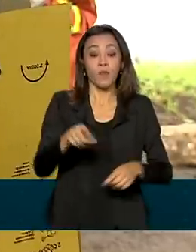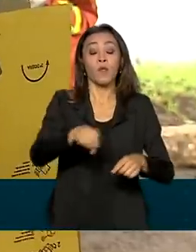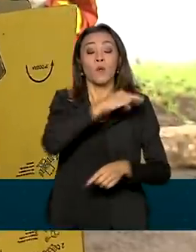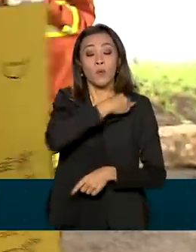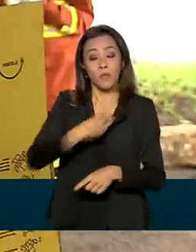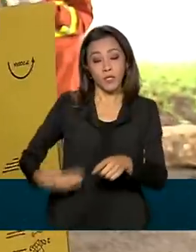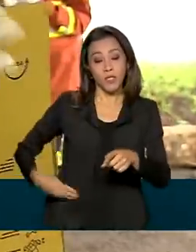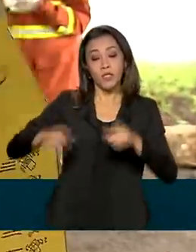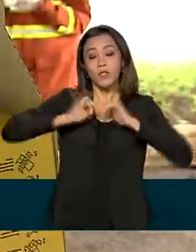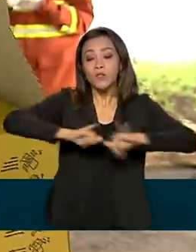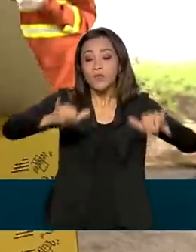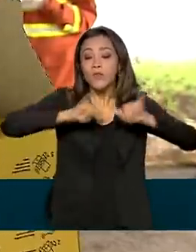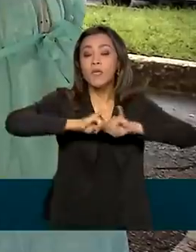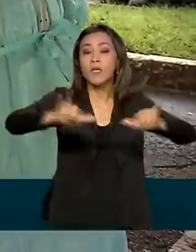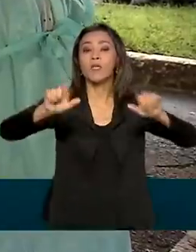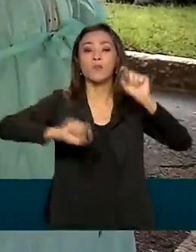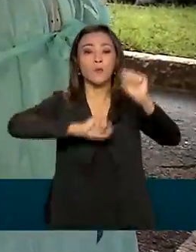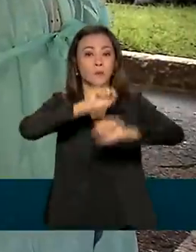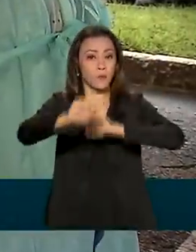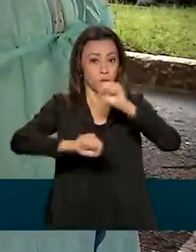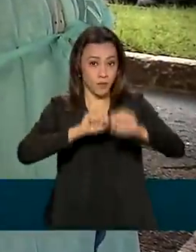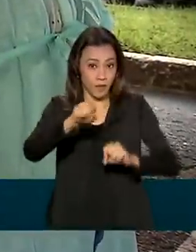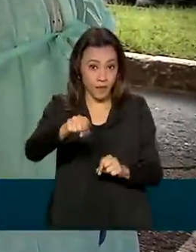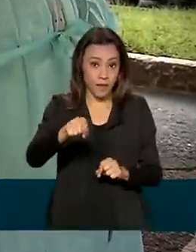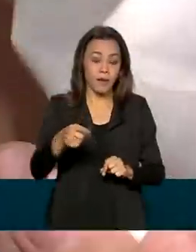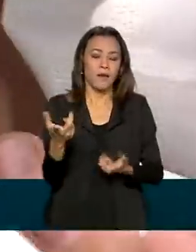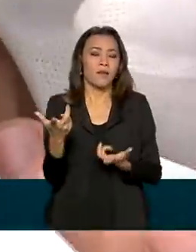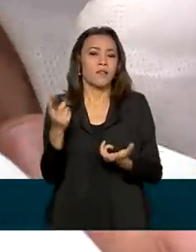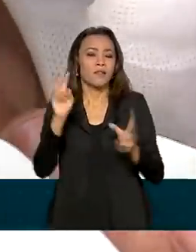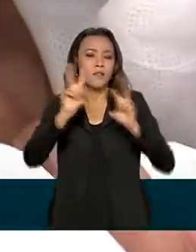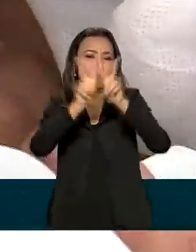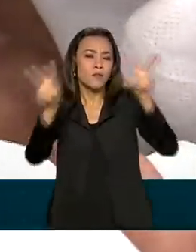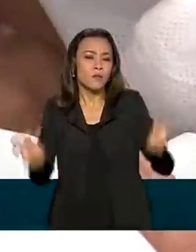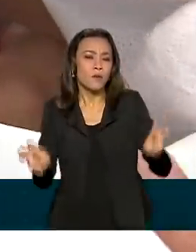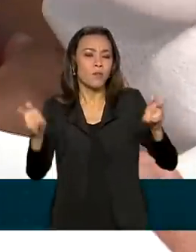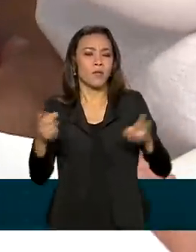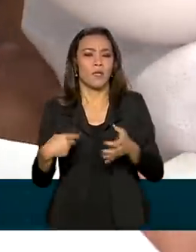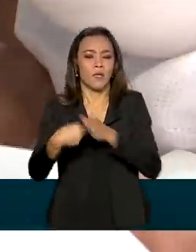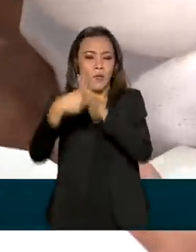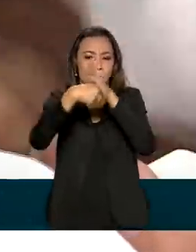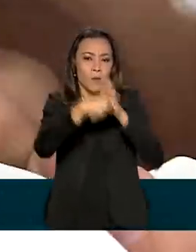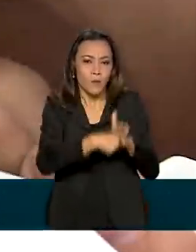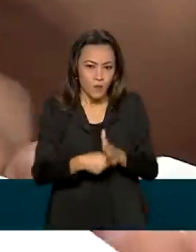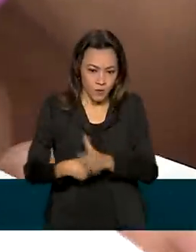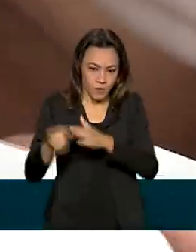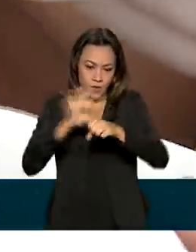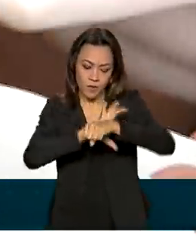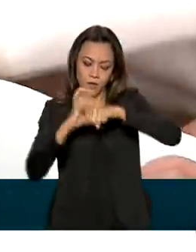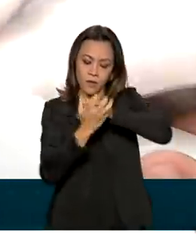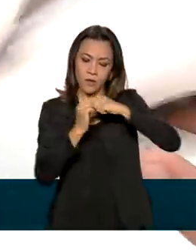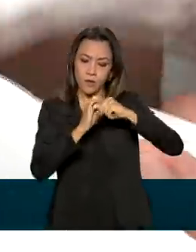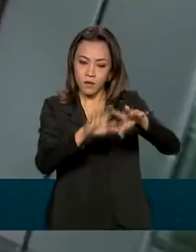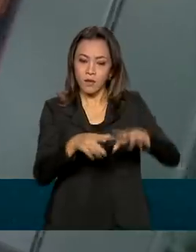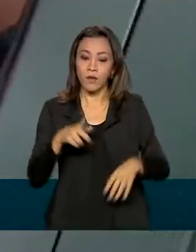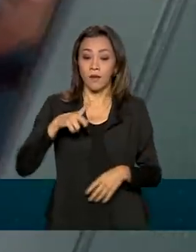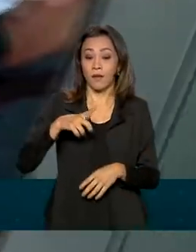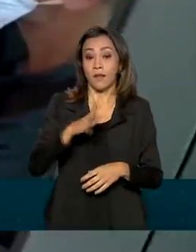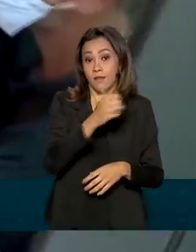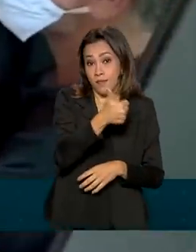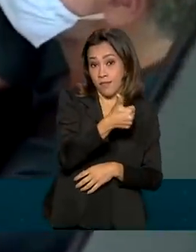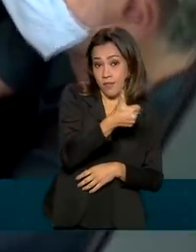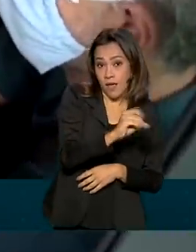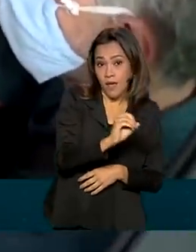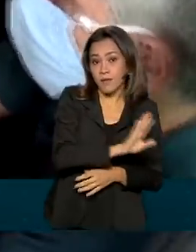da campanha de incentivo ao exame de Covid-19 em todo o país. A meta é testar entre 10 e